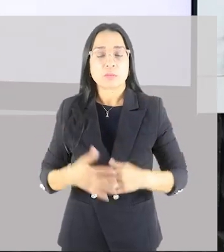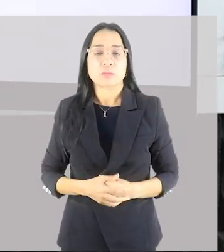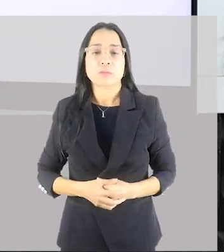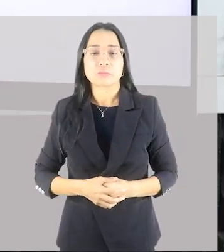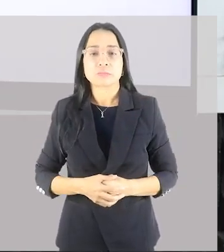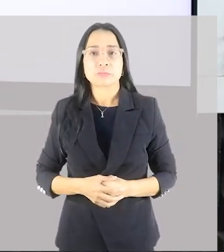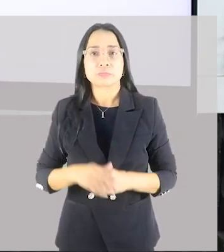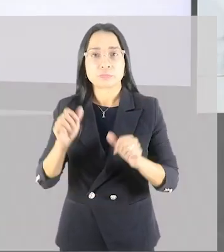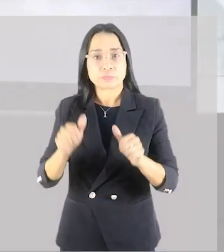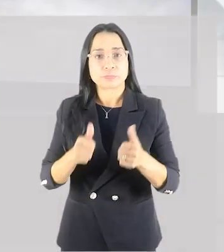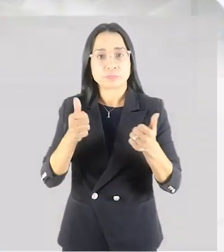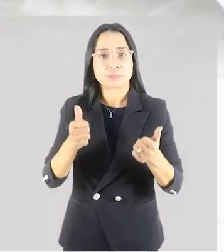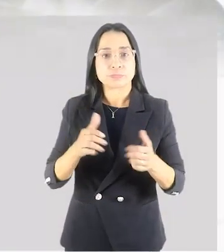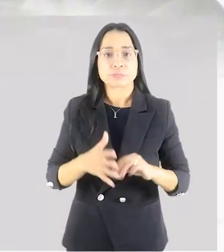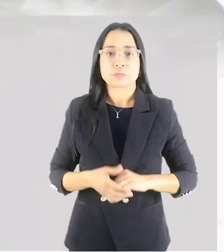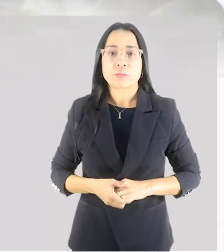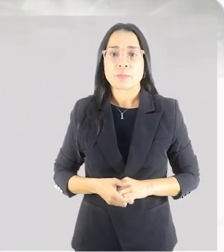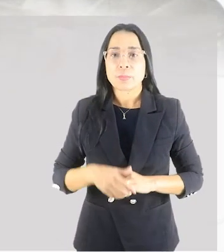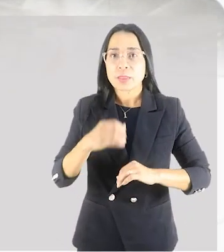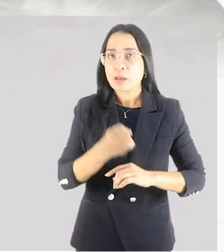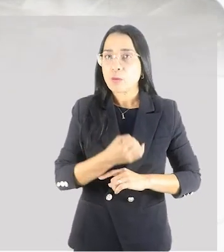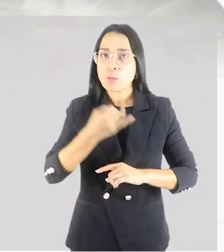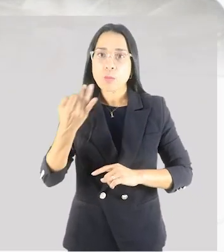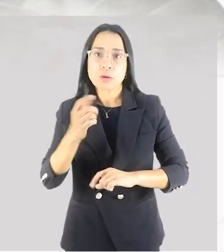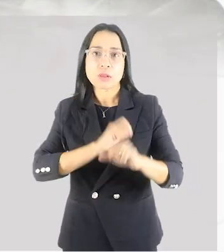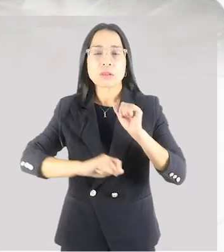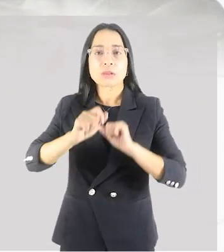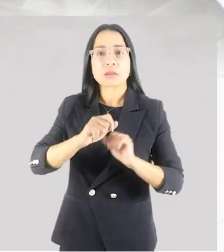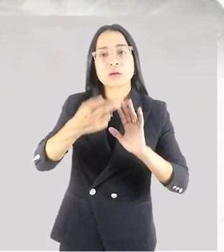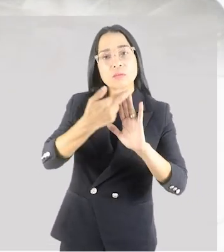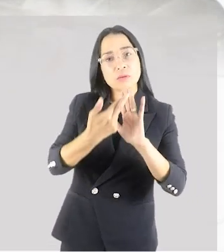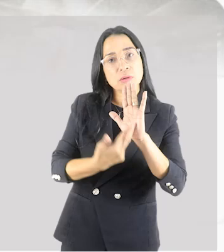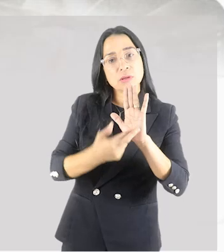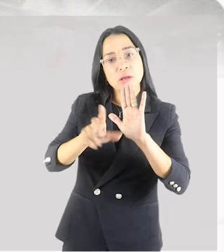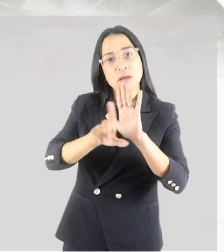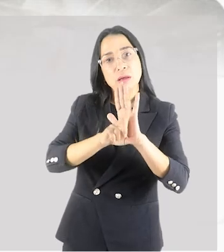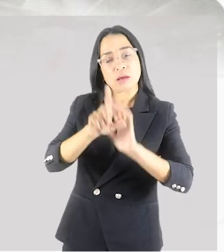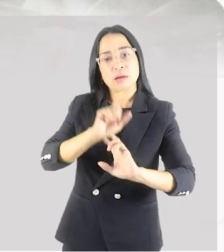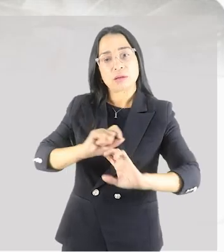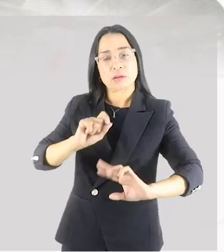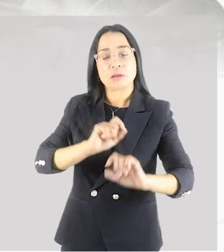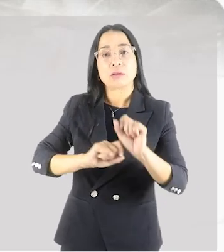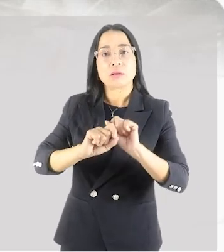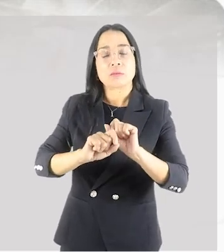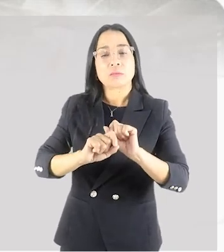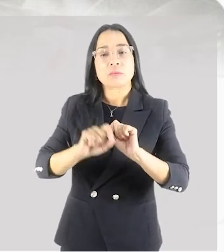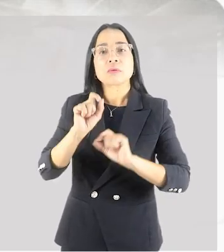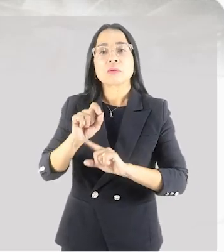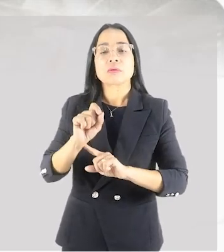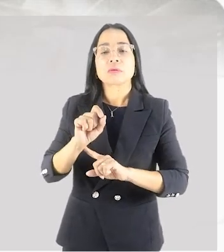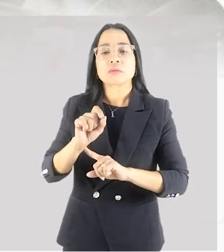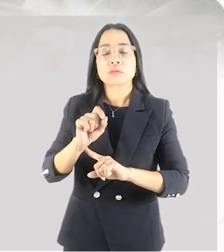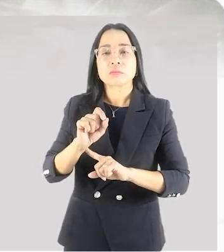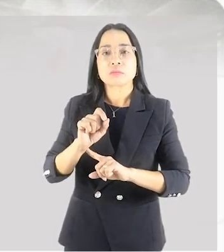Beleza? E quais são esses princípios, essas leis, essas regras que